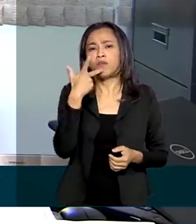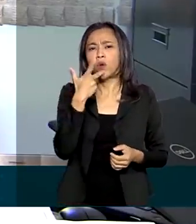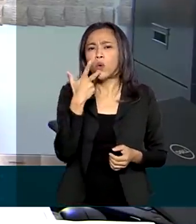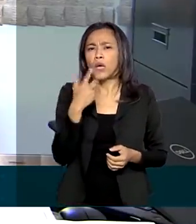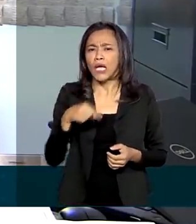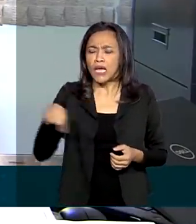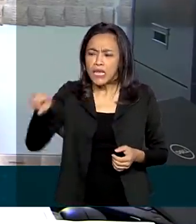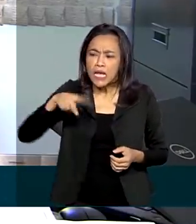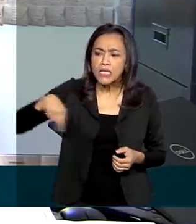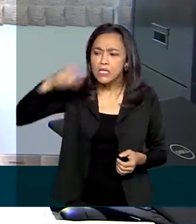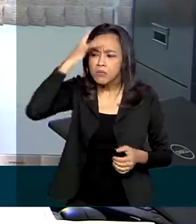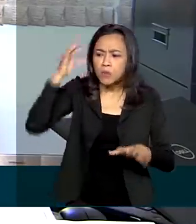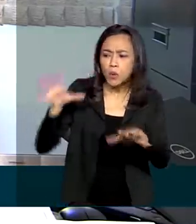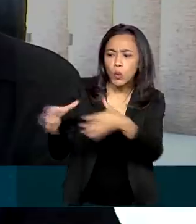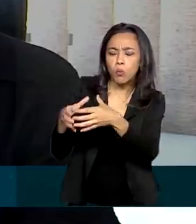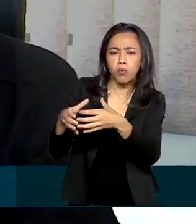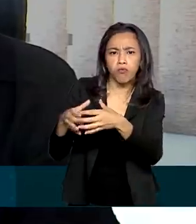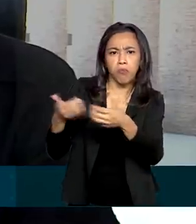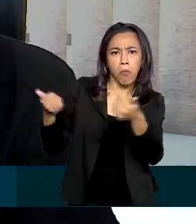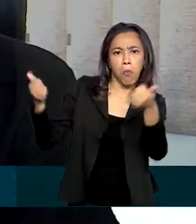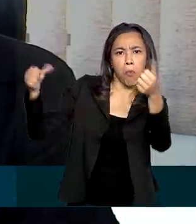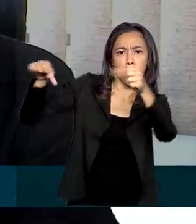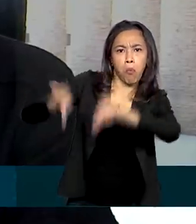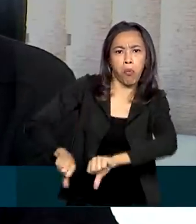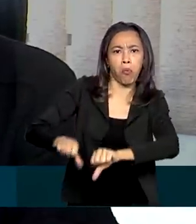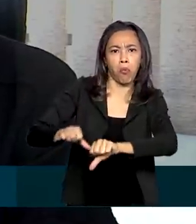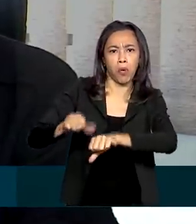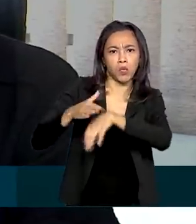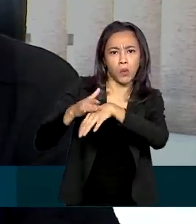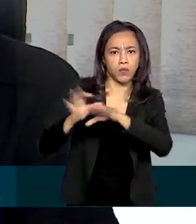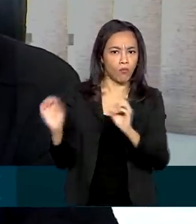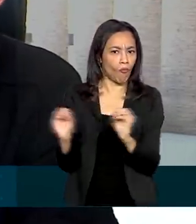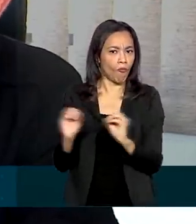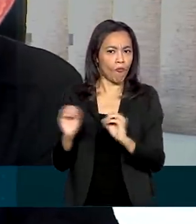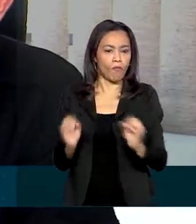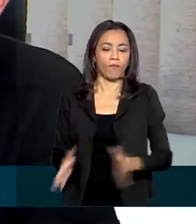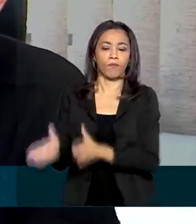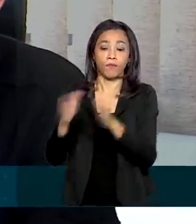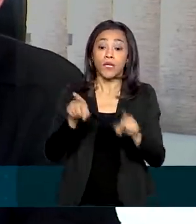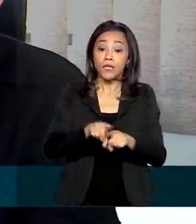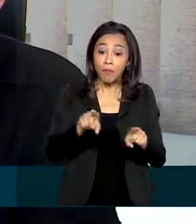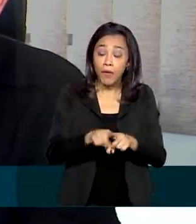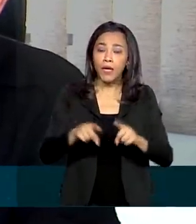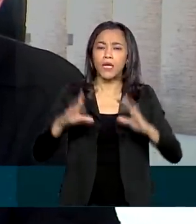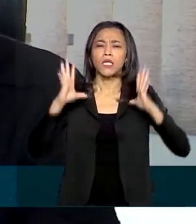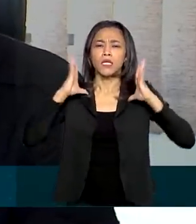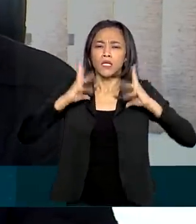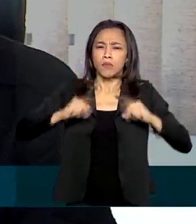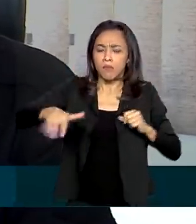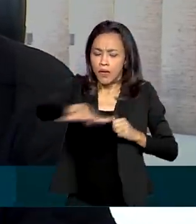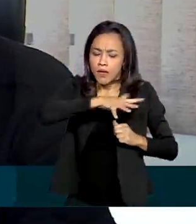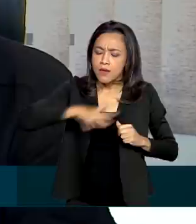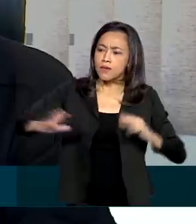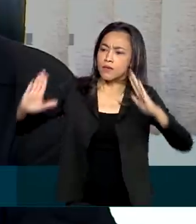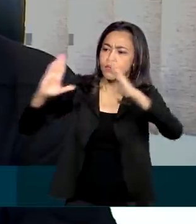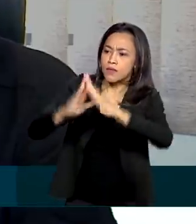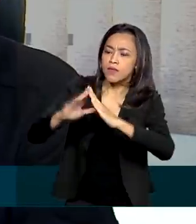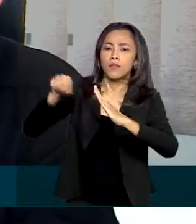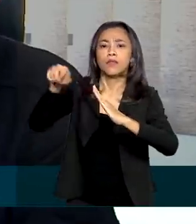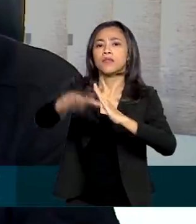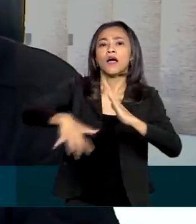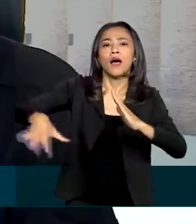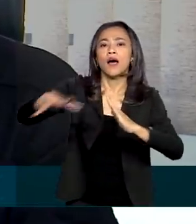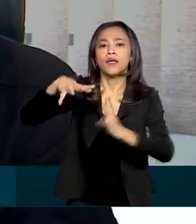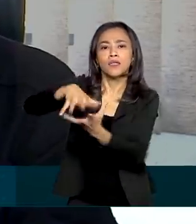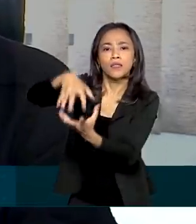deles evoluiu para a doença. Também nós fazemos a profilaxia dos asilos e casas de repouso com ivermectina. Não